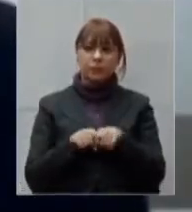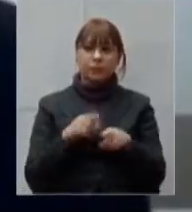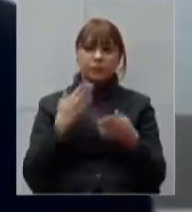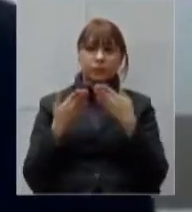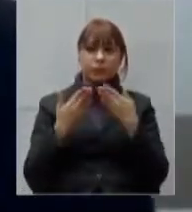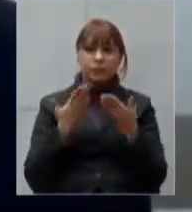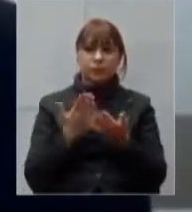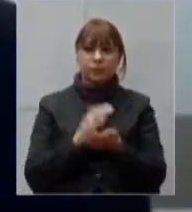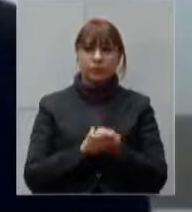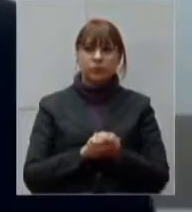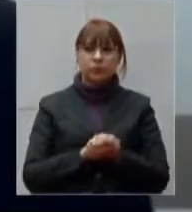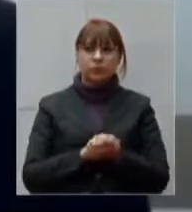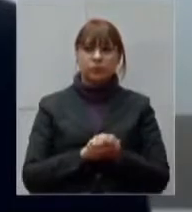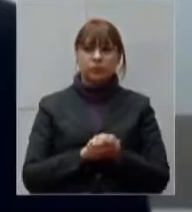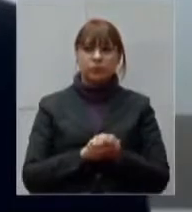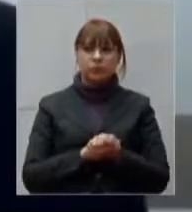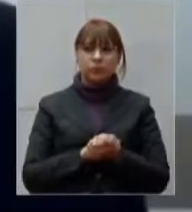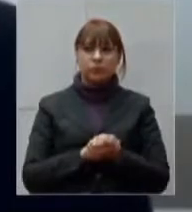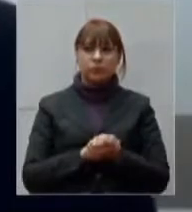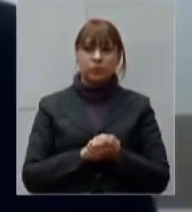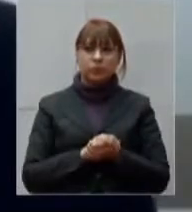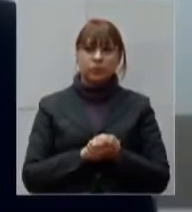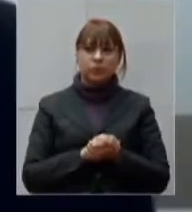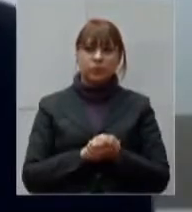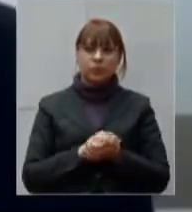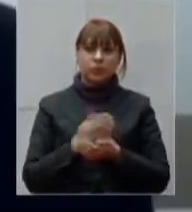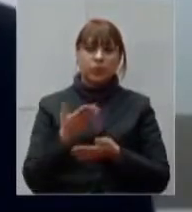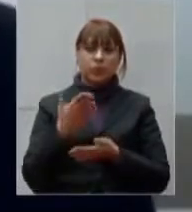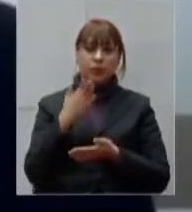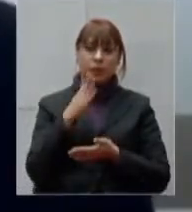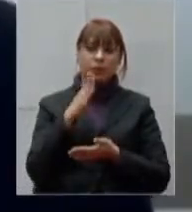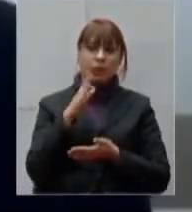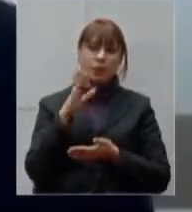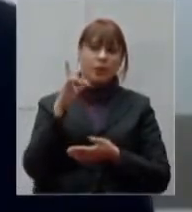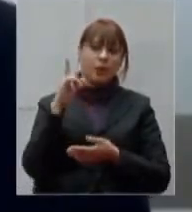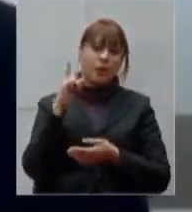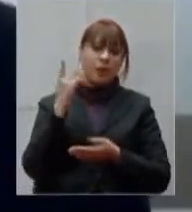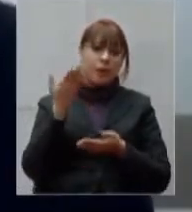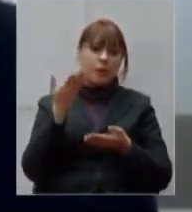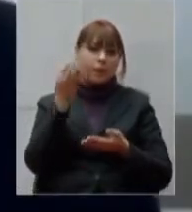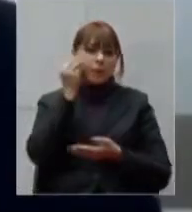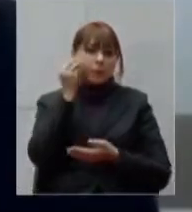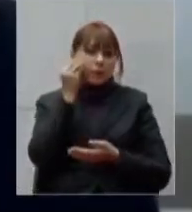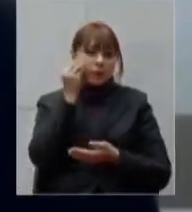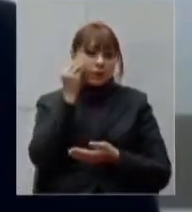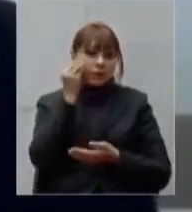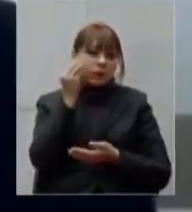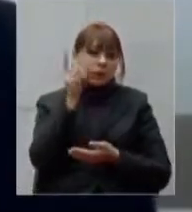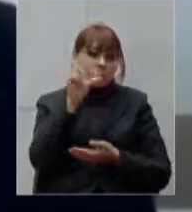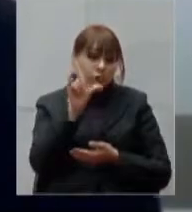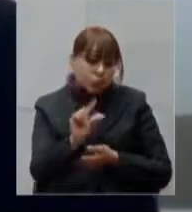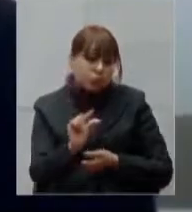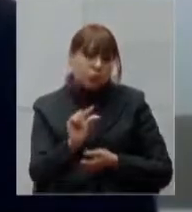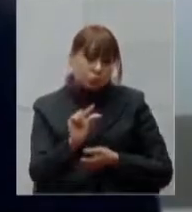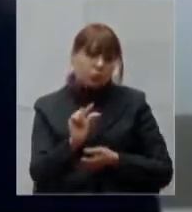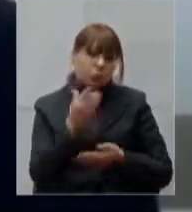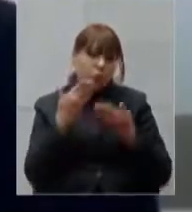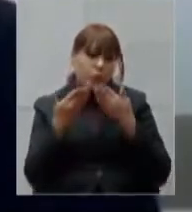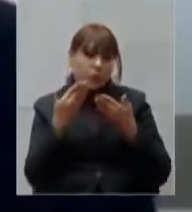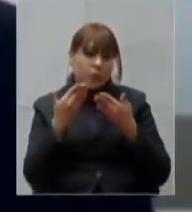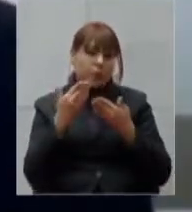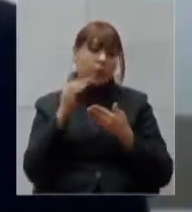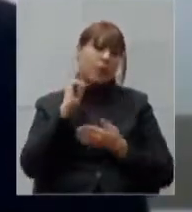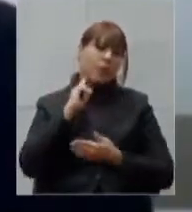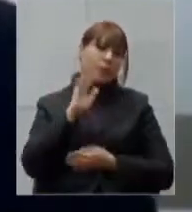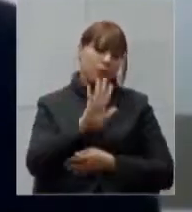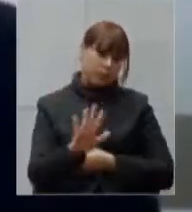mas não estamos longe da média de Minas, aliás, estamos até acima da média mineira e portanto acreditamos